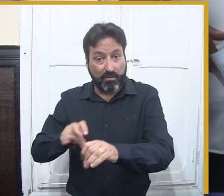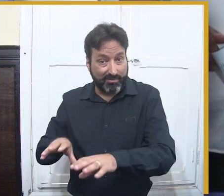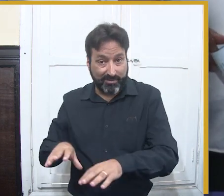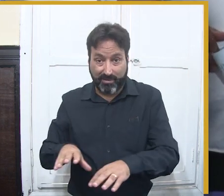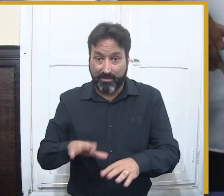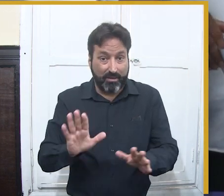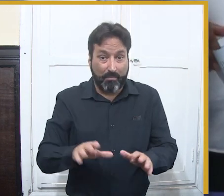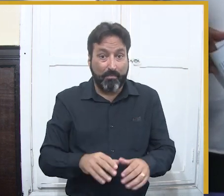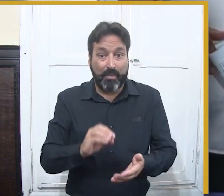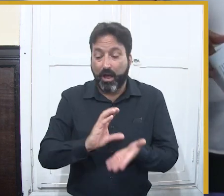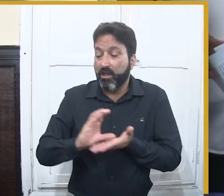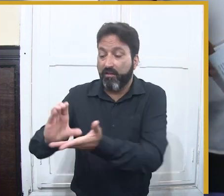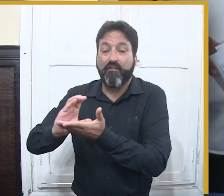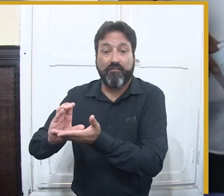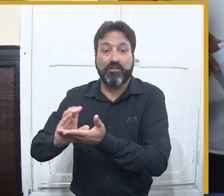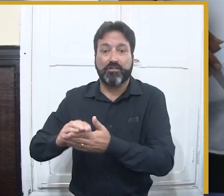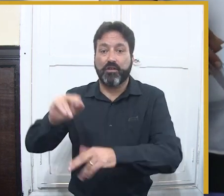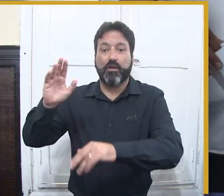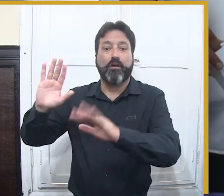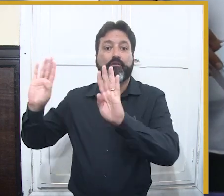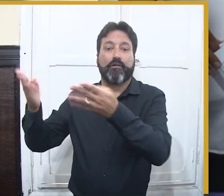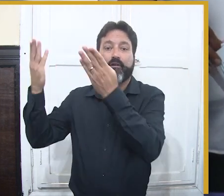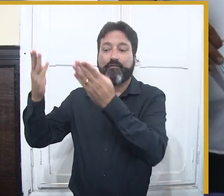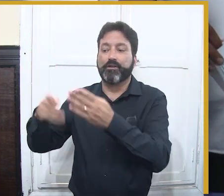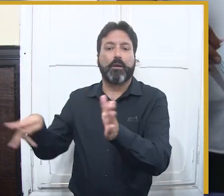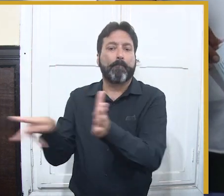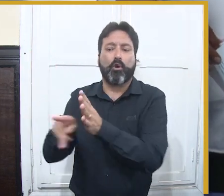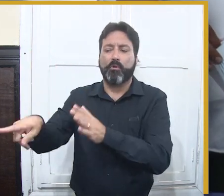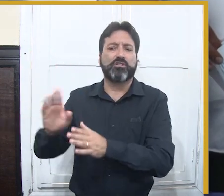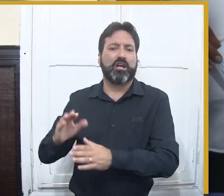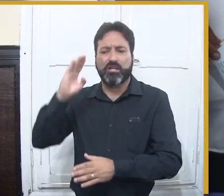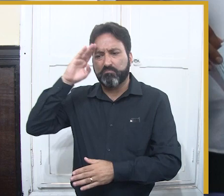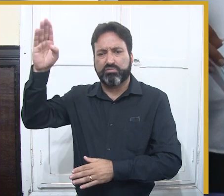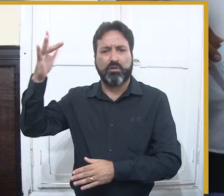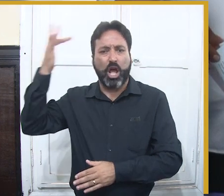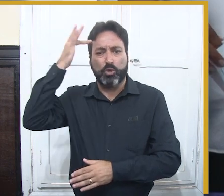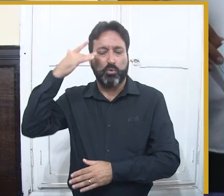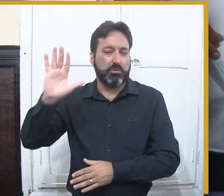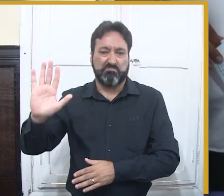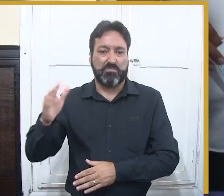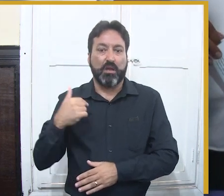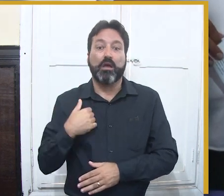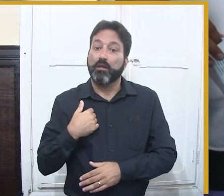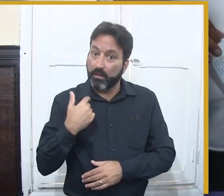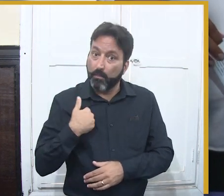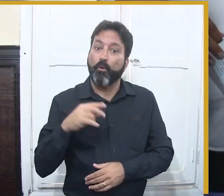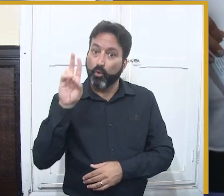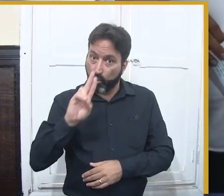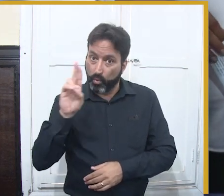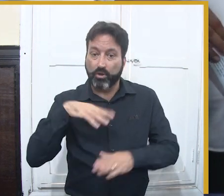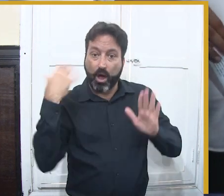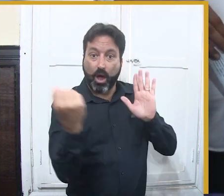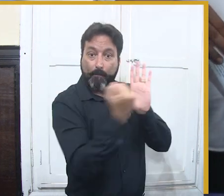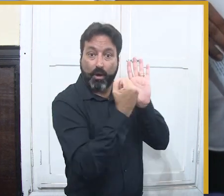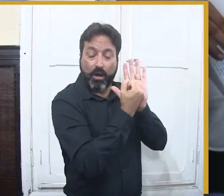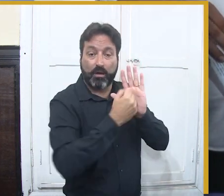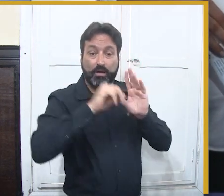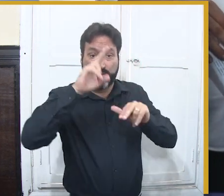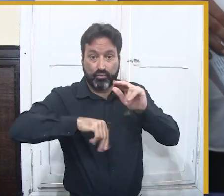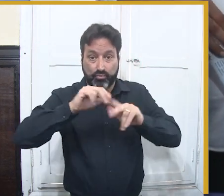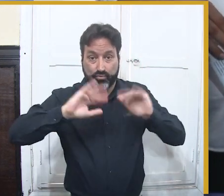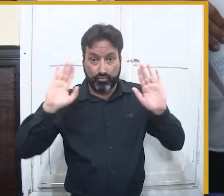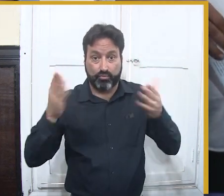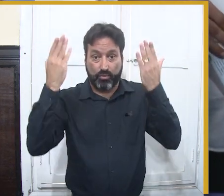condições de ser super habitário sem precisar tirar dinheiro da saúde pública, sem precisar retirar dinheiro da